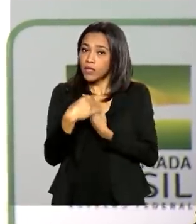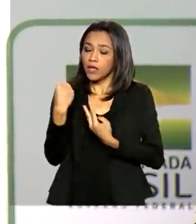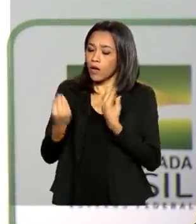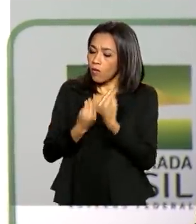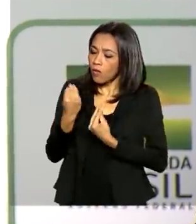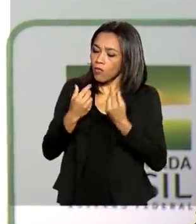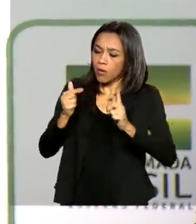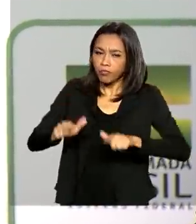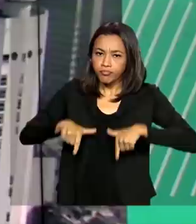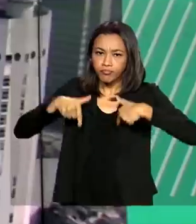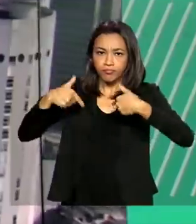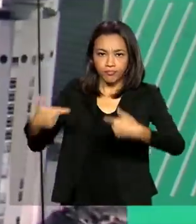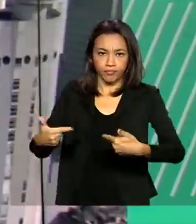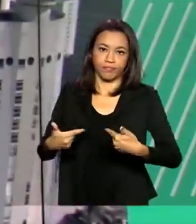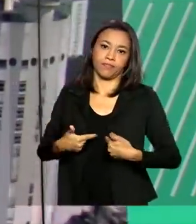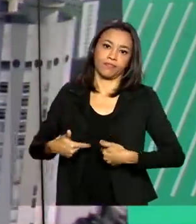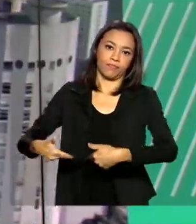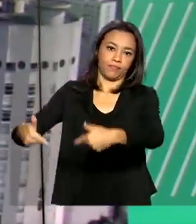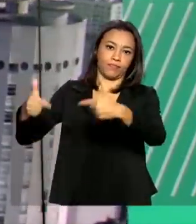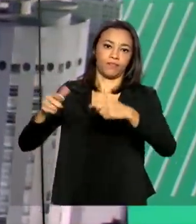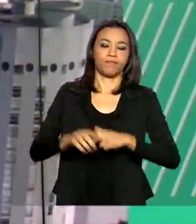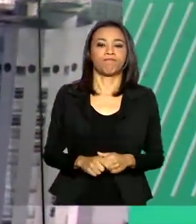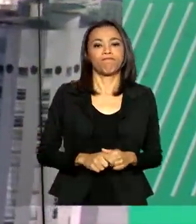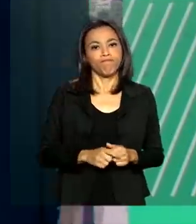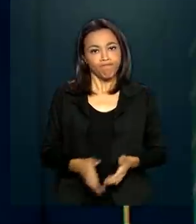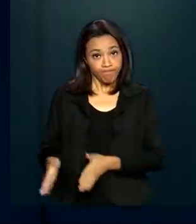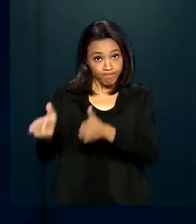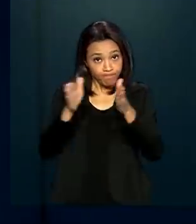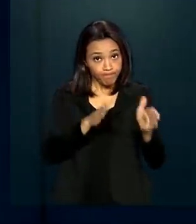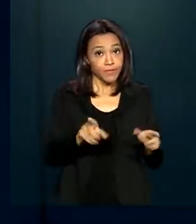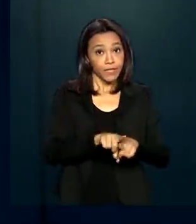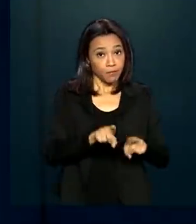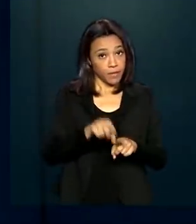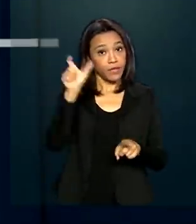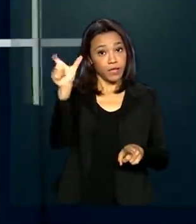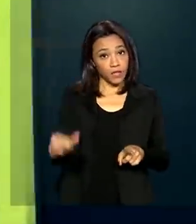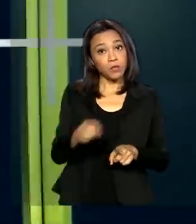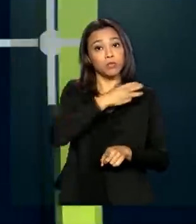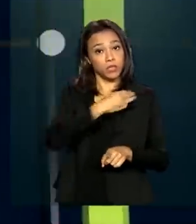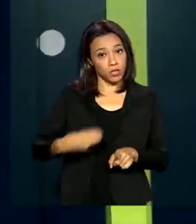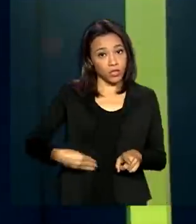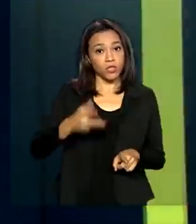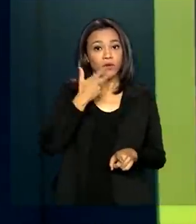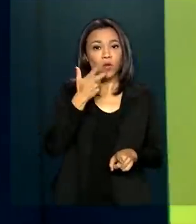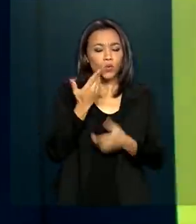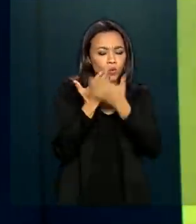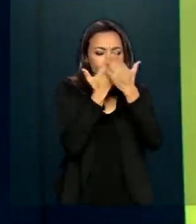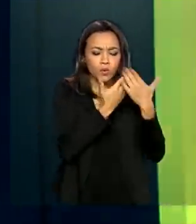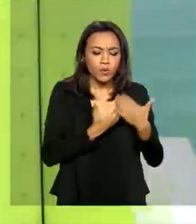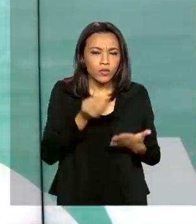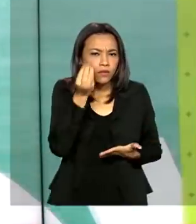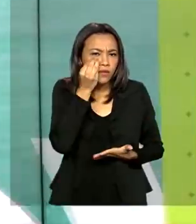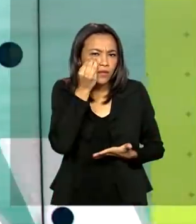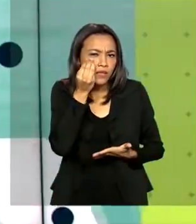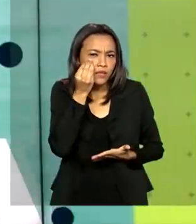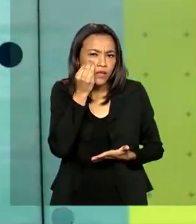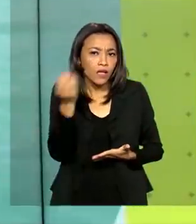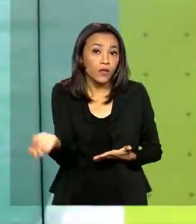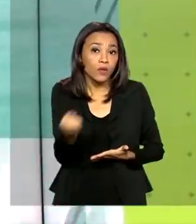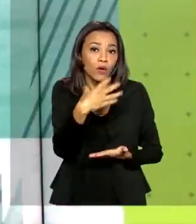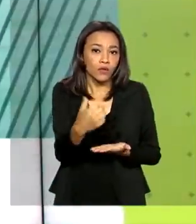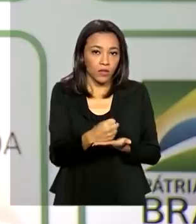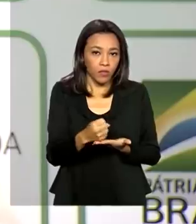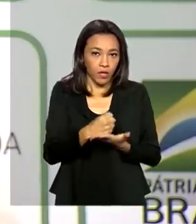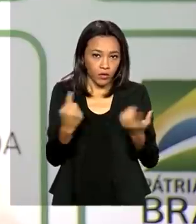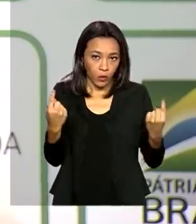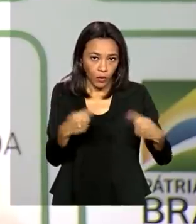mobilidade. E o ministro Mandetta falou ainda sobre os estudos para testar novos medicamentos contra a doença.